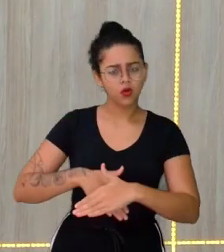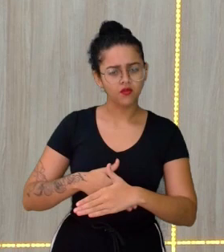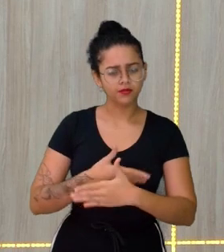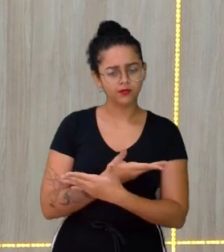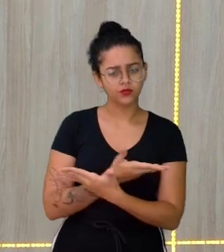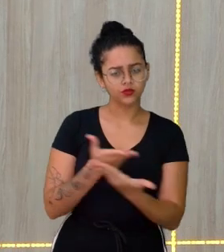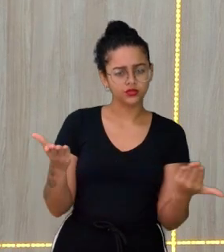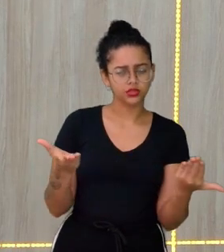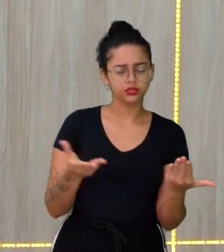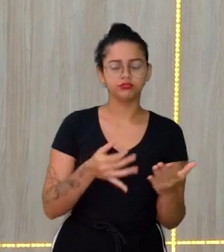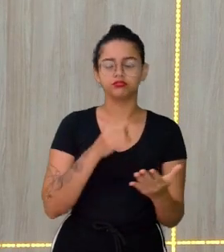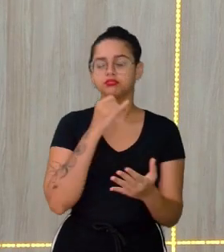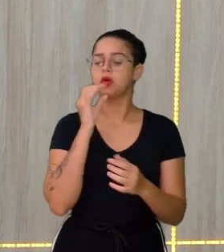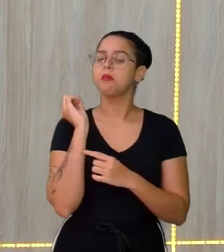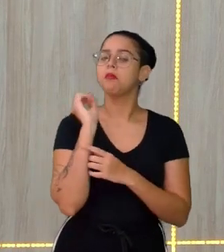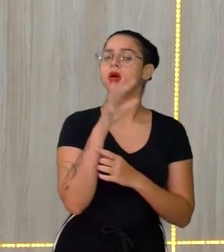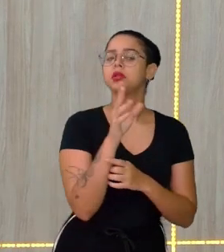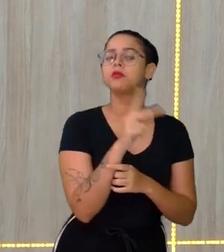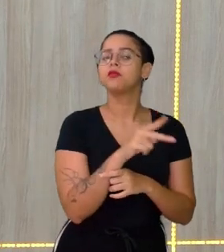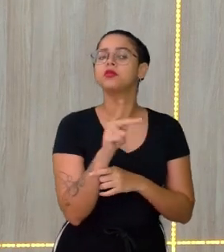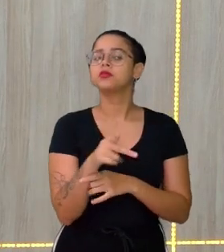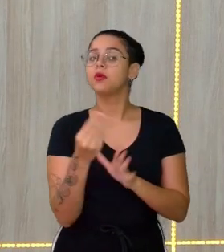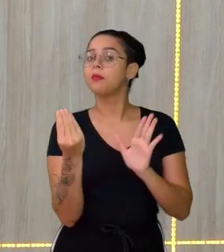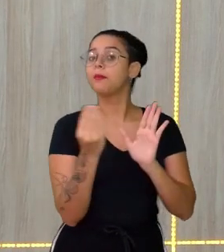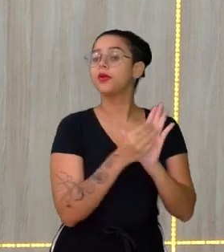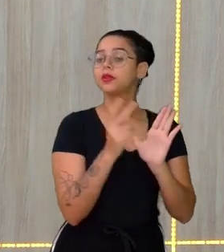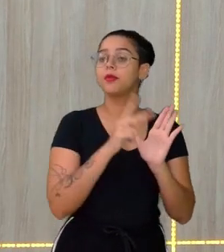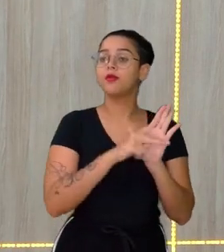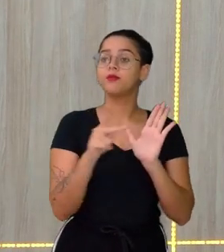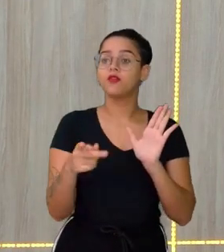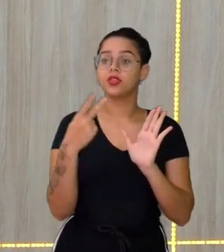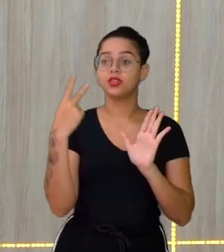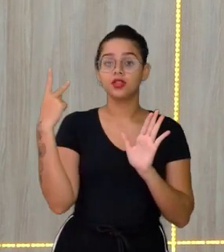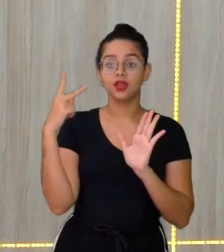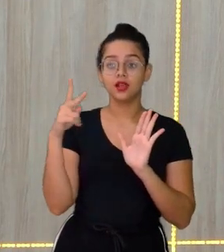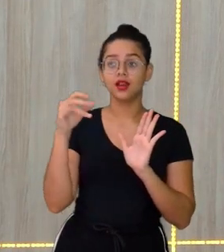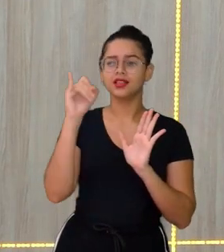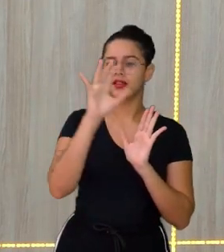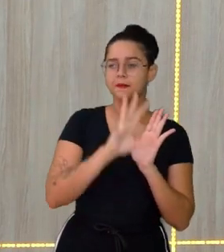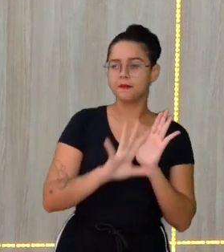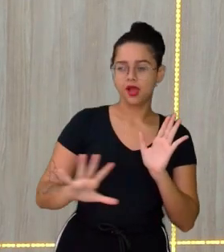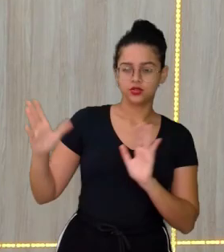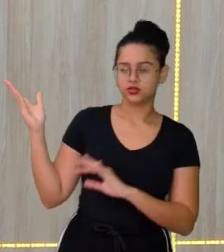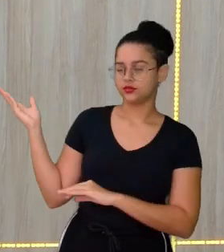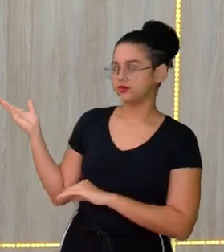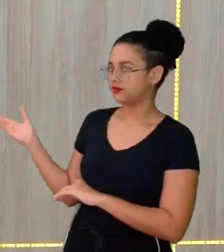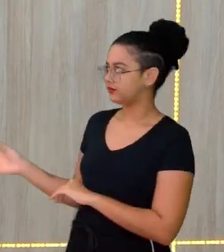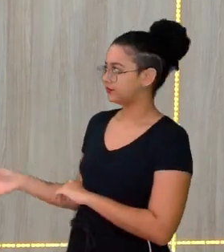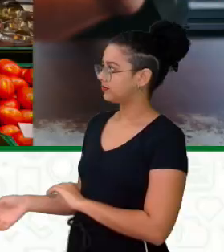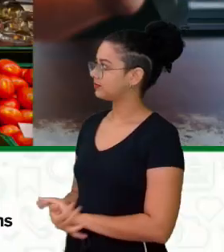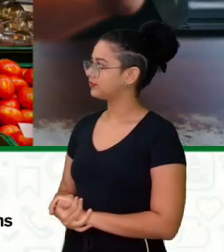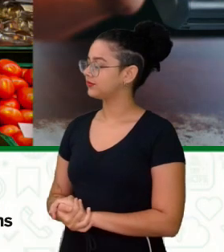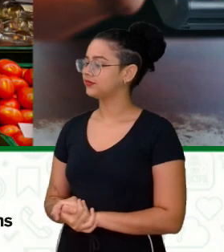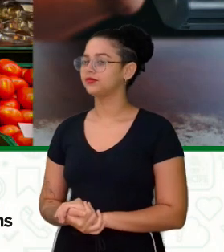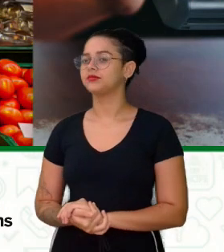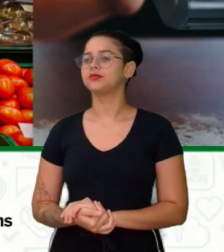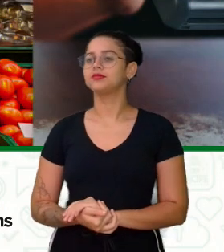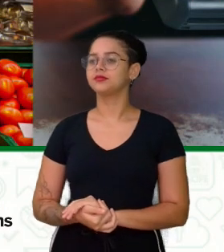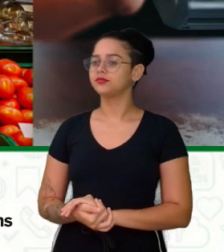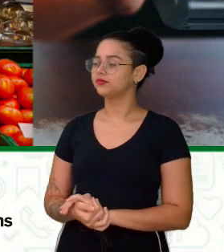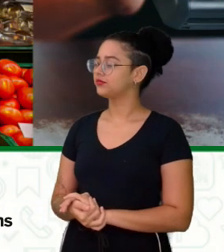para o professor Professor Coloca aí na prova deles Esse conjunto de imagens aí Joga na tela, Juninho Por gentileza